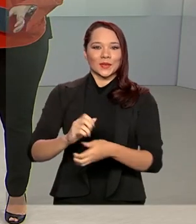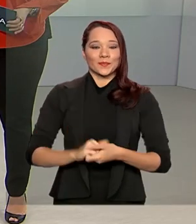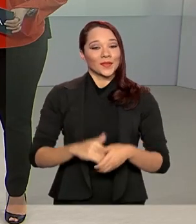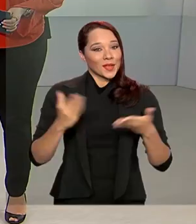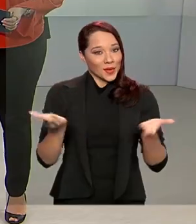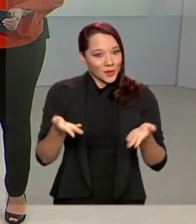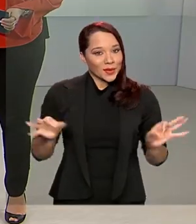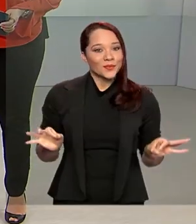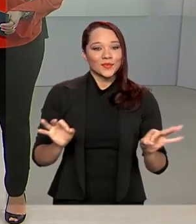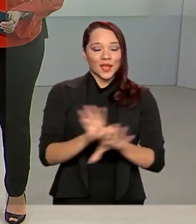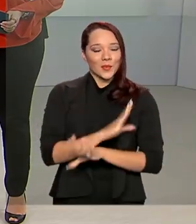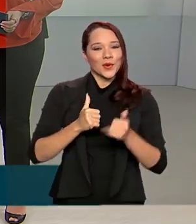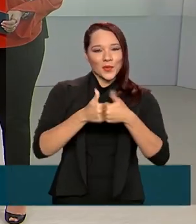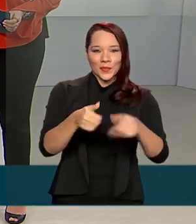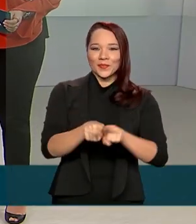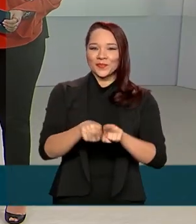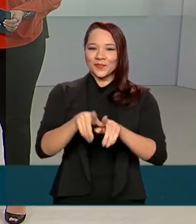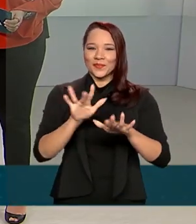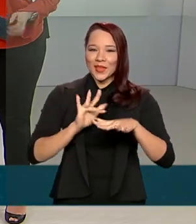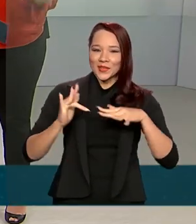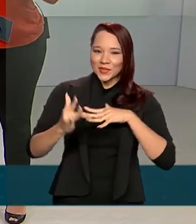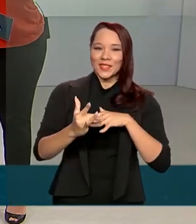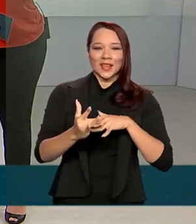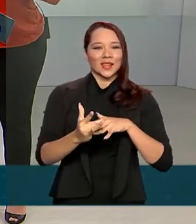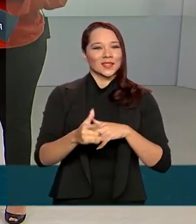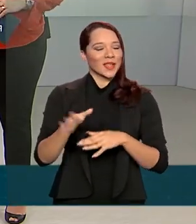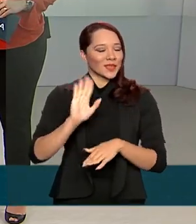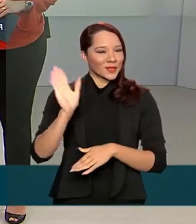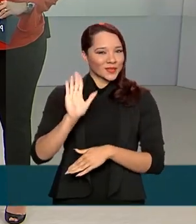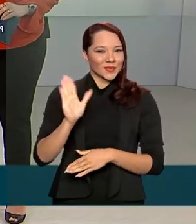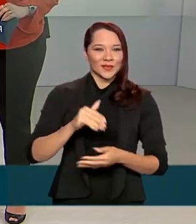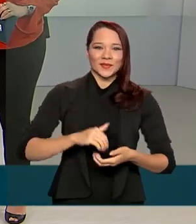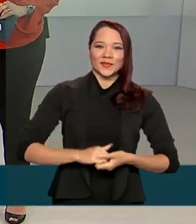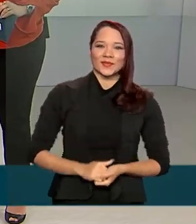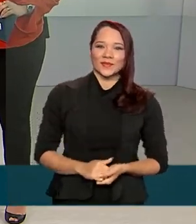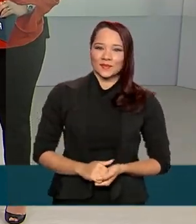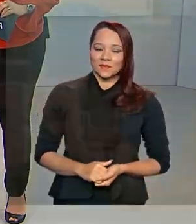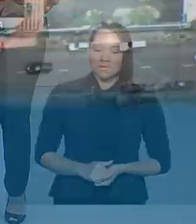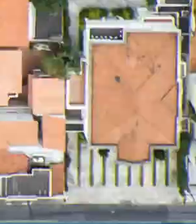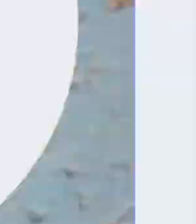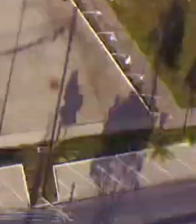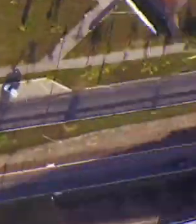A gente fica por aqui. Nos acompanhe também pelas redes sociais. Até a próxima edição. Tchau, tchau.